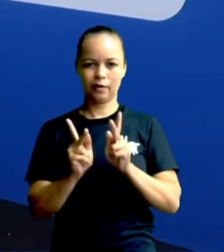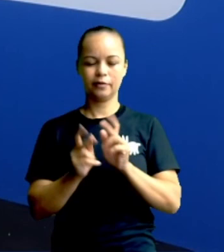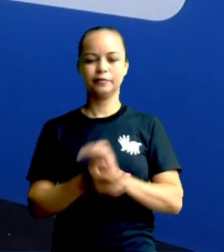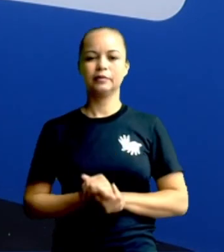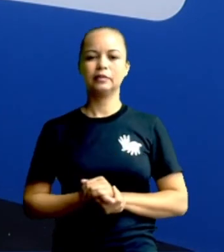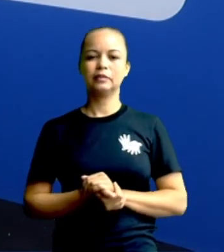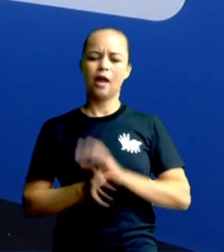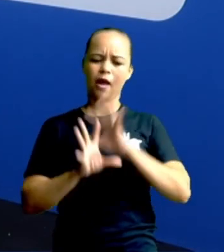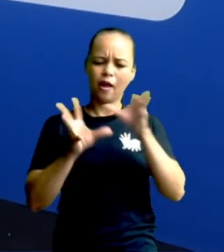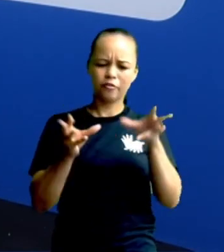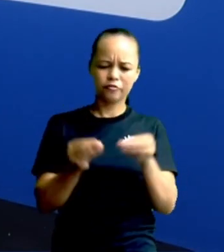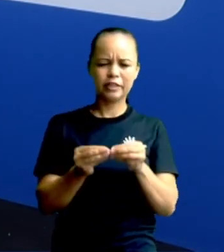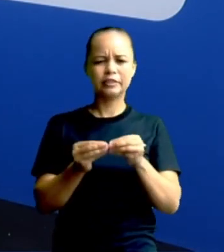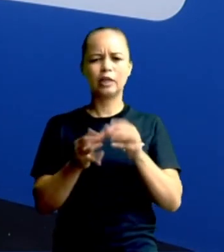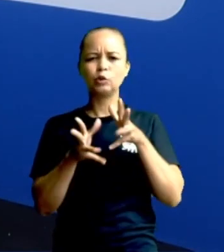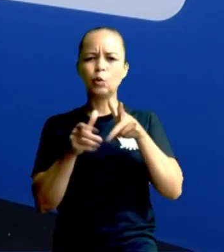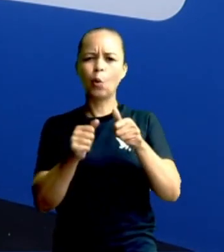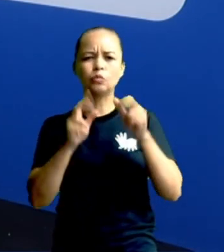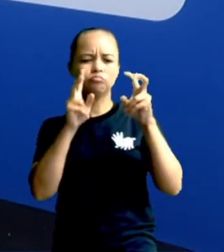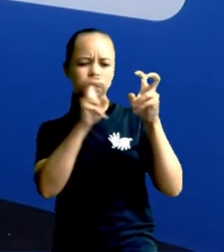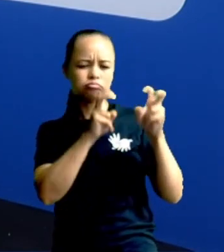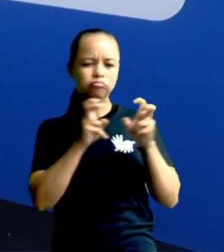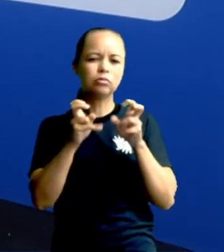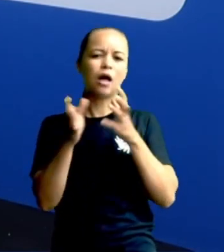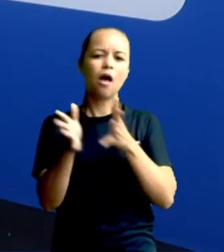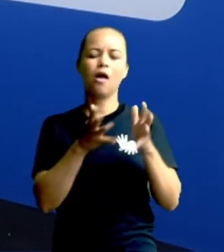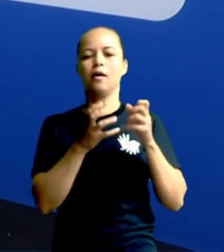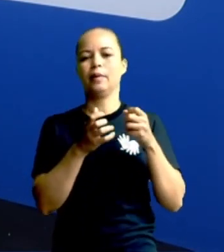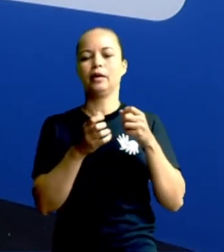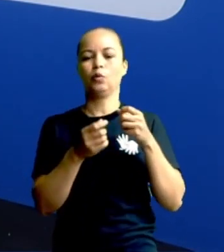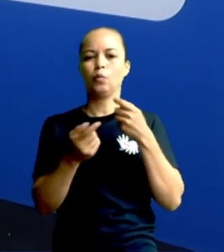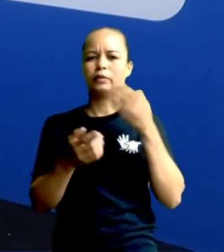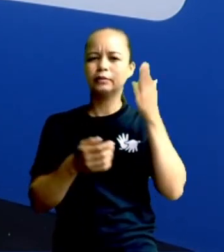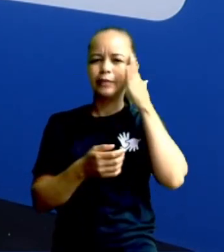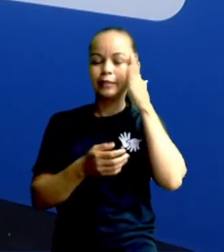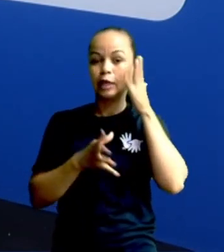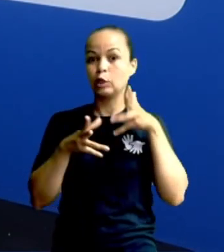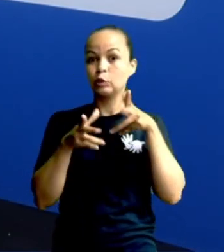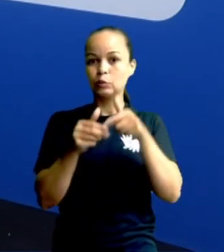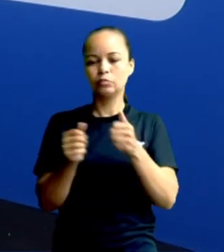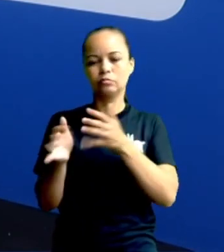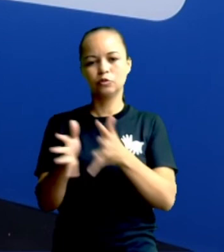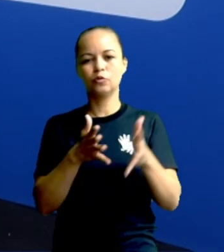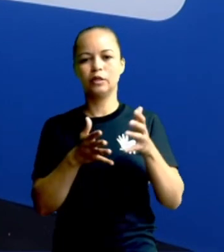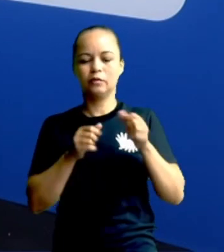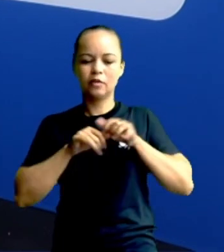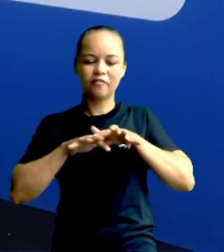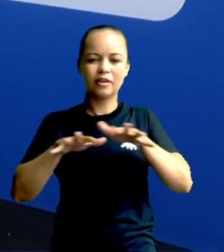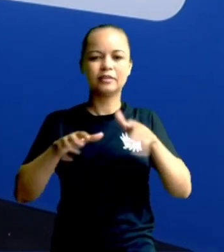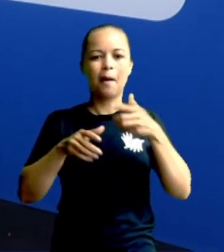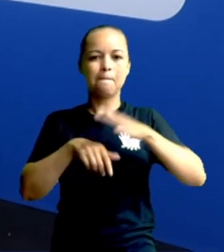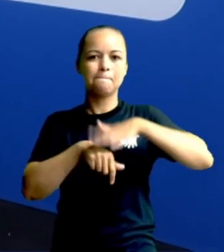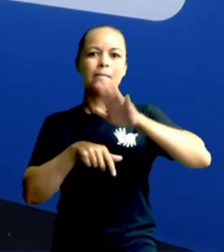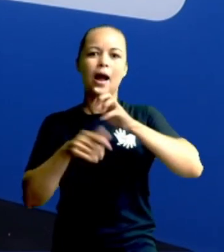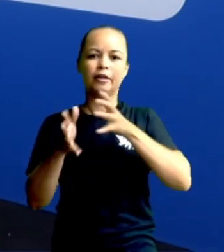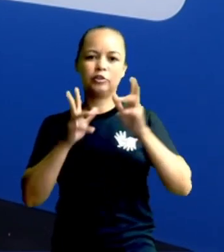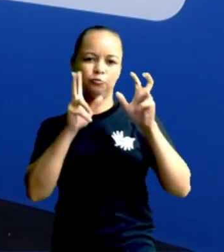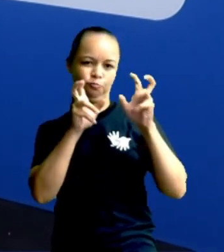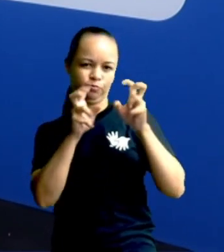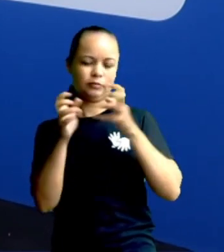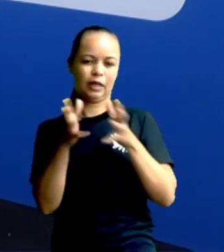certo? Revisa todos os assuntos para ficar com tudo na ponta da língua e a gente avançar mais ainda nos assuntos. Tá bom?